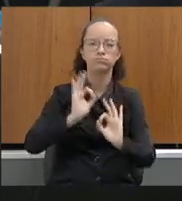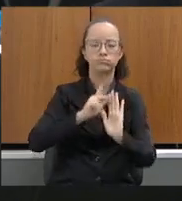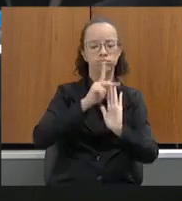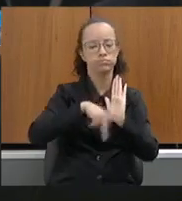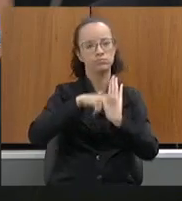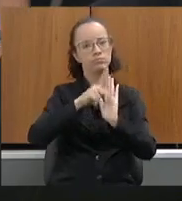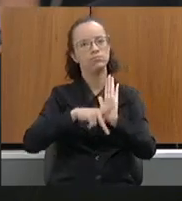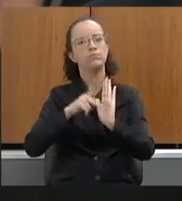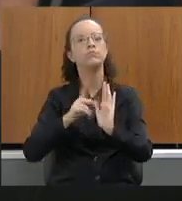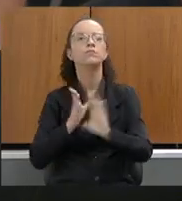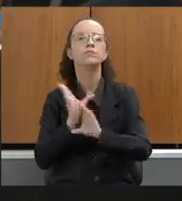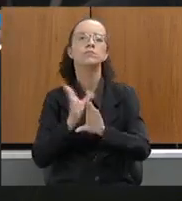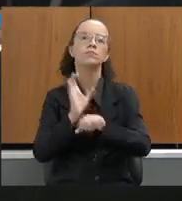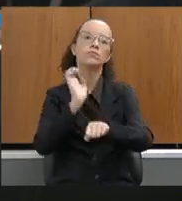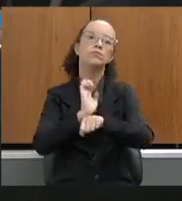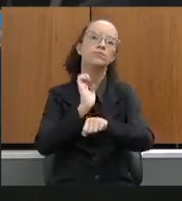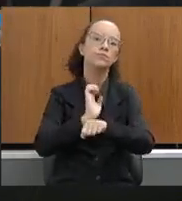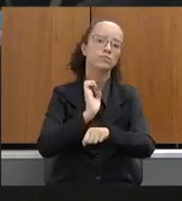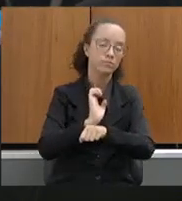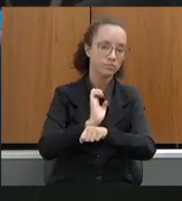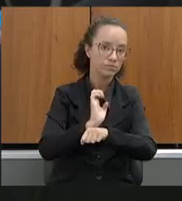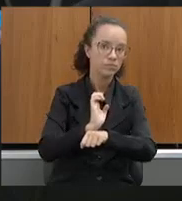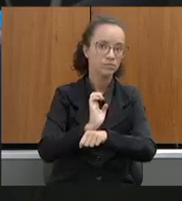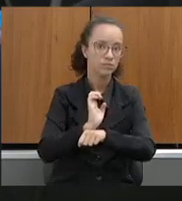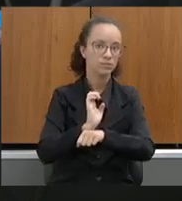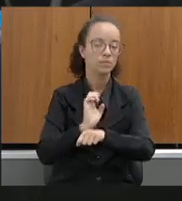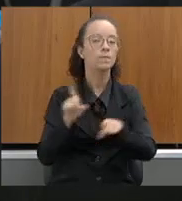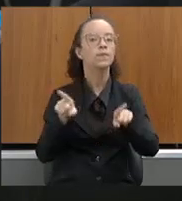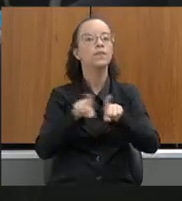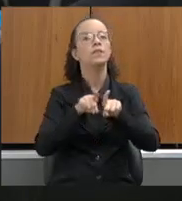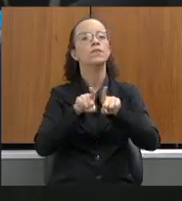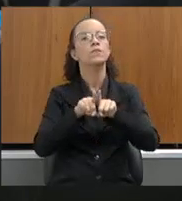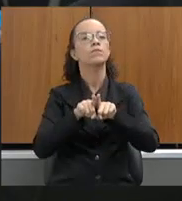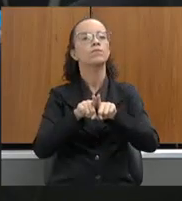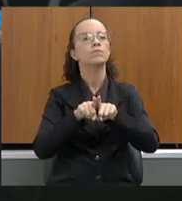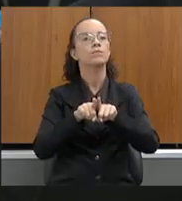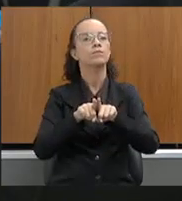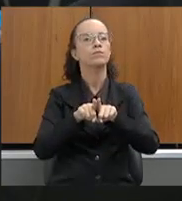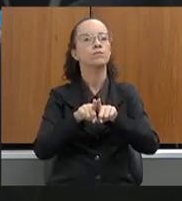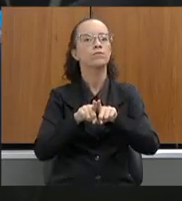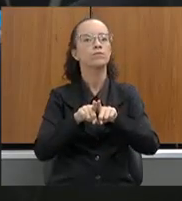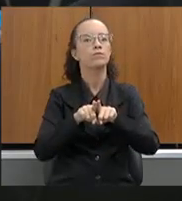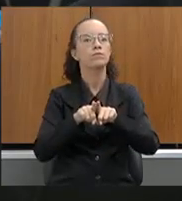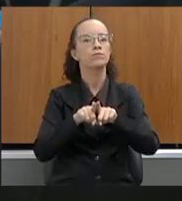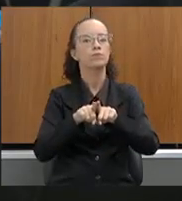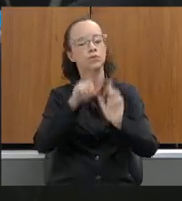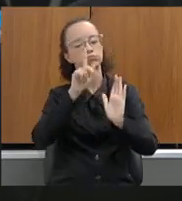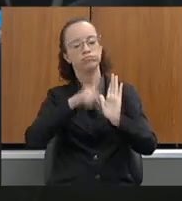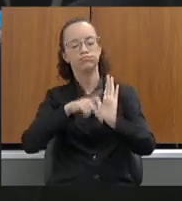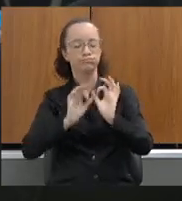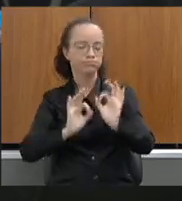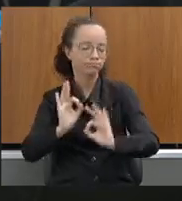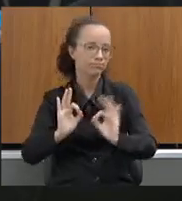unidade de conservação estadual, dentre as quais encontros inseridos planos de manejo do Parque da Baleia.